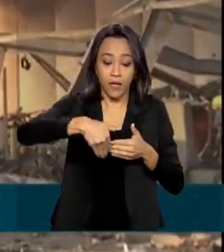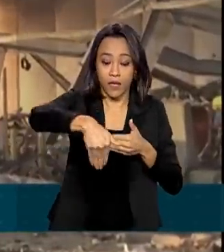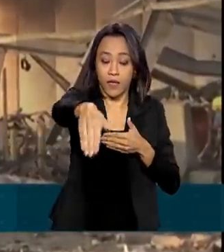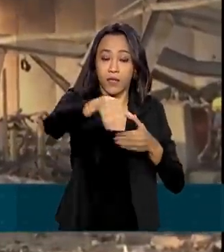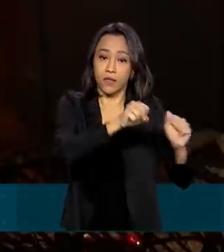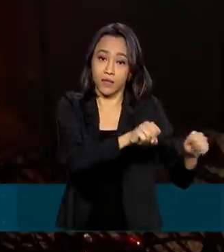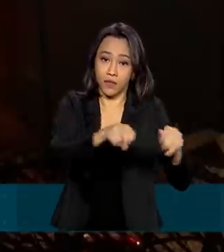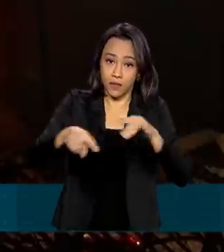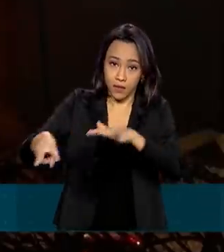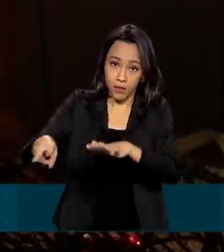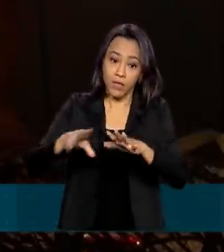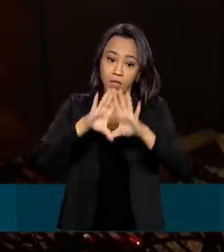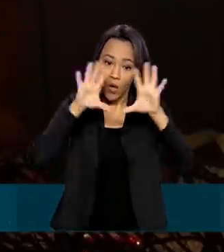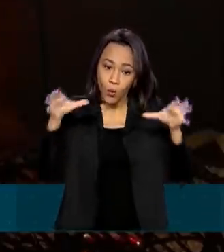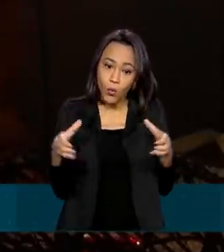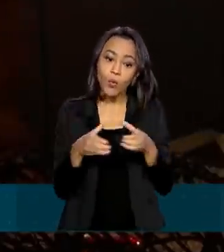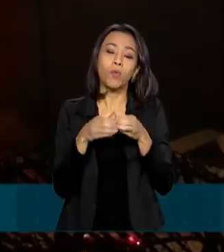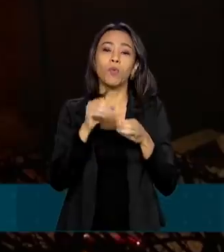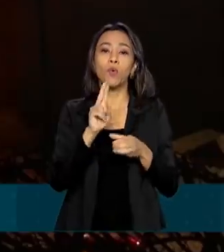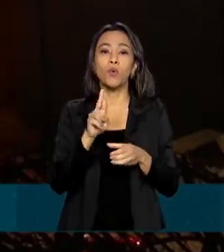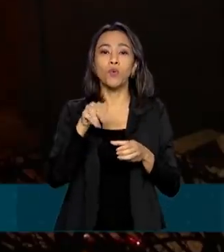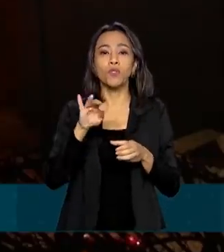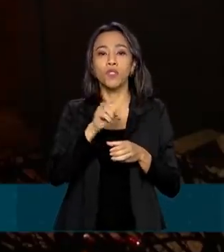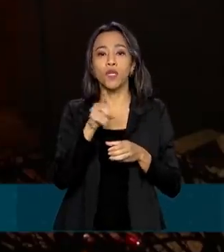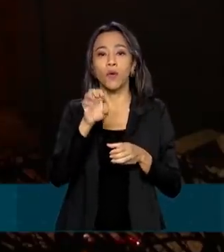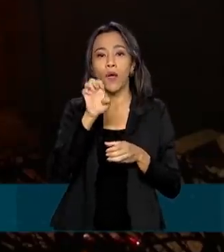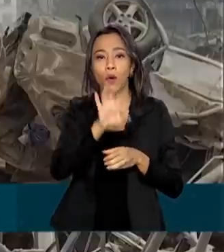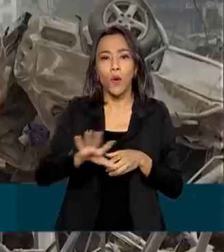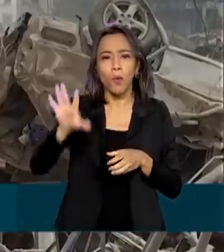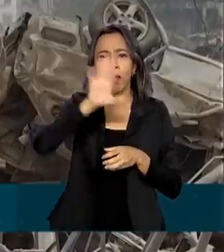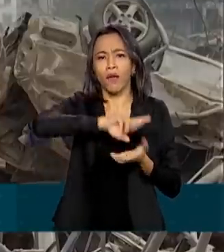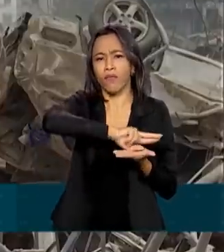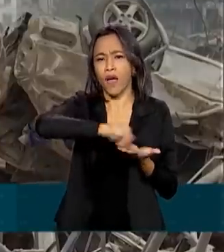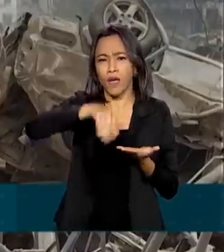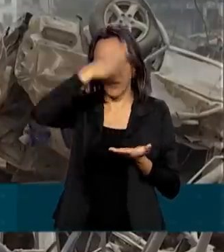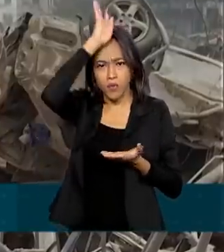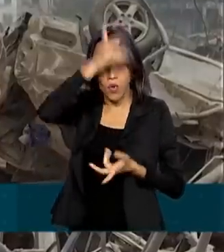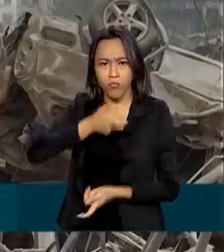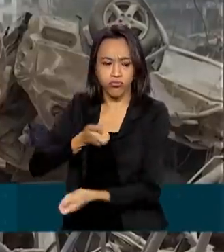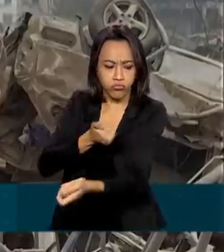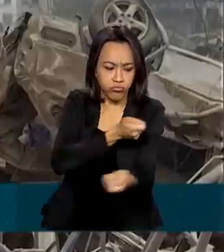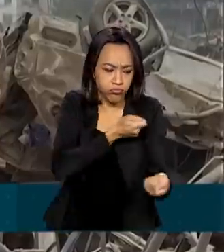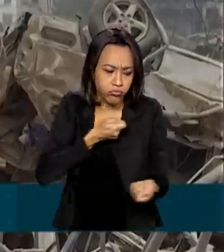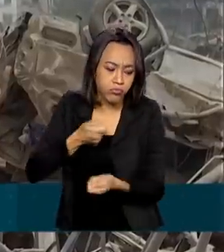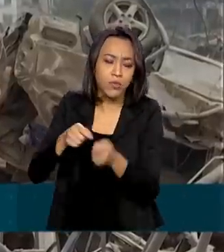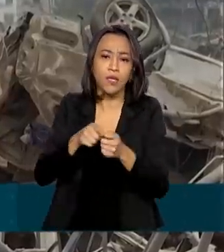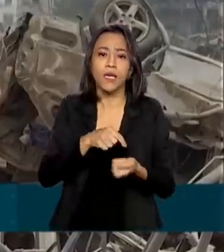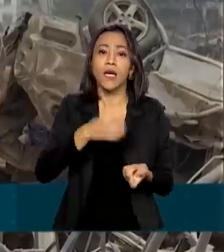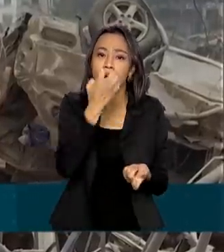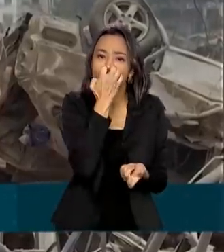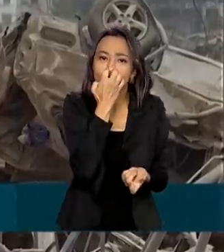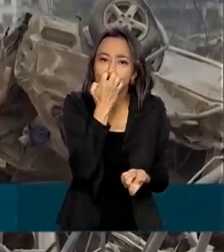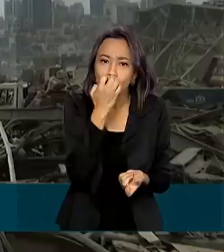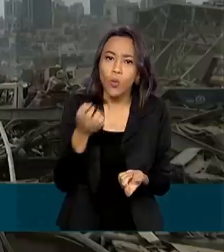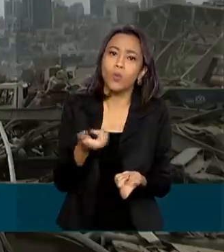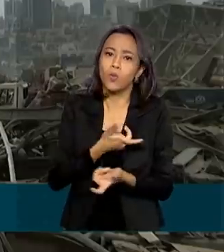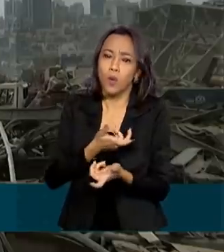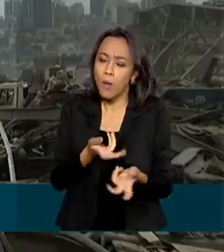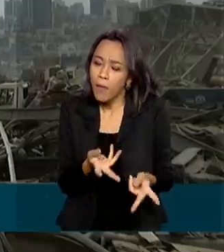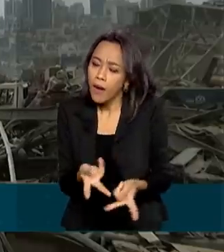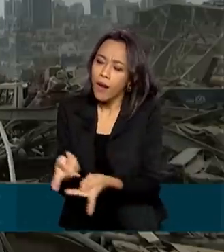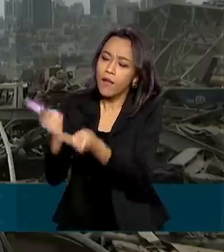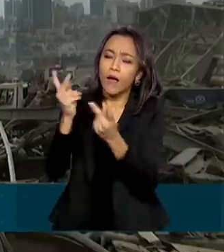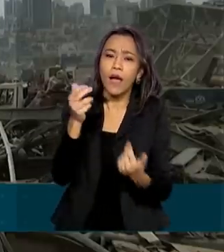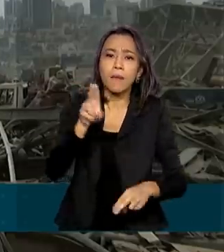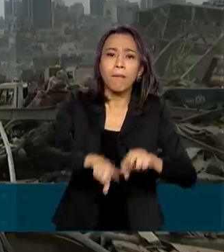União Europeia envia ao Líbano centenas de bombeiros, cães farejadores e equipamentos de resgate para